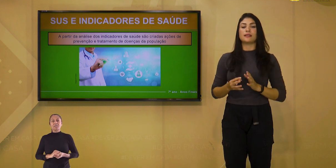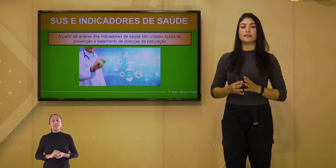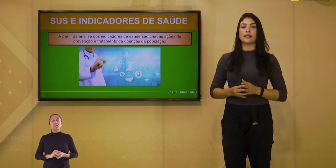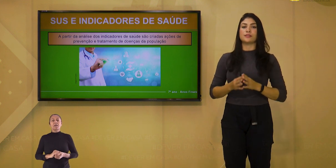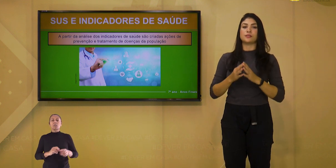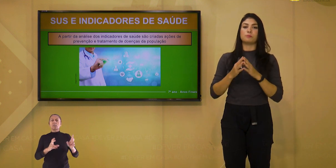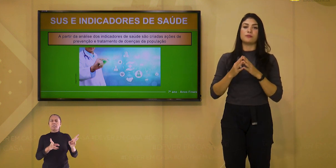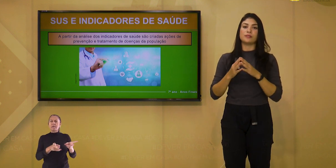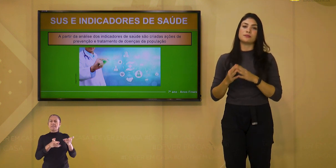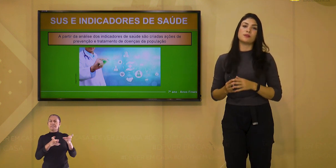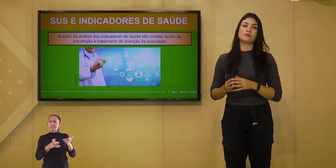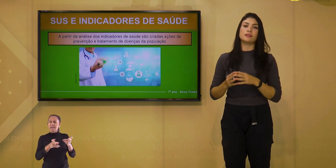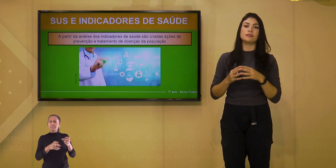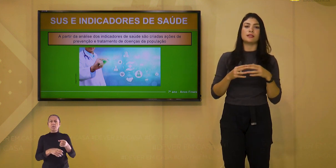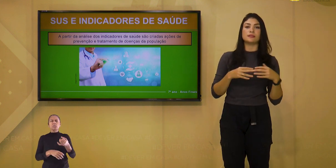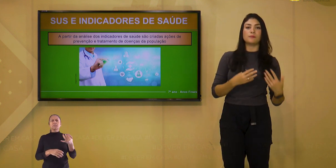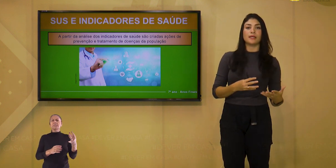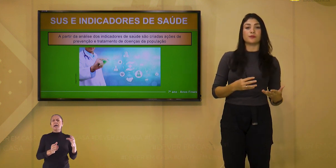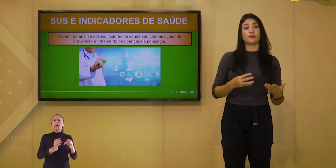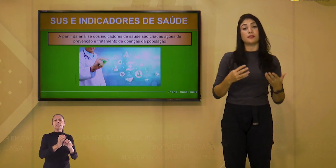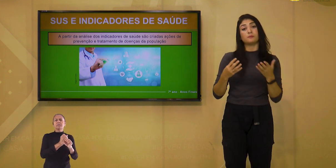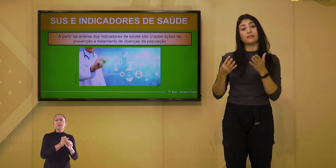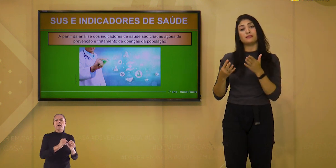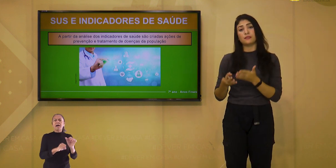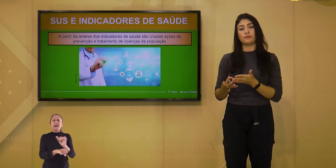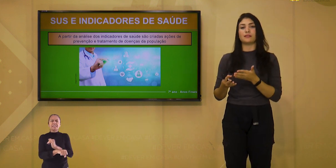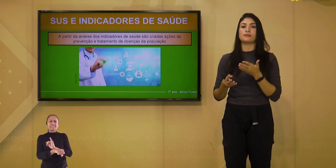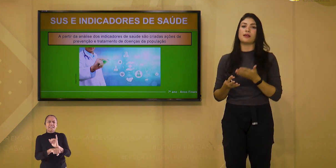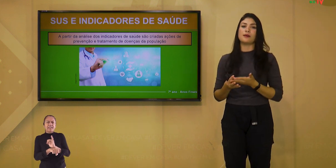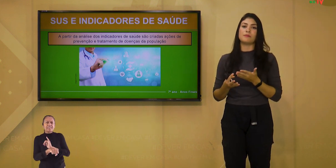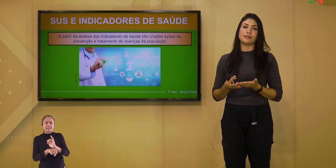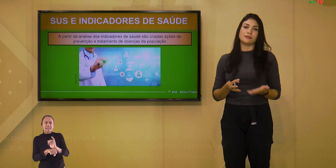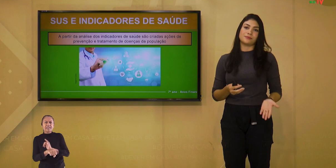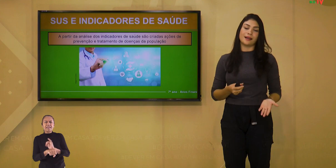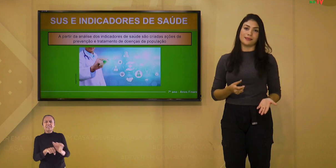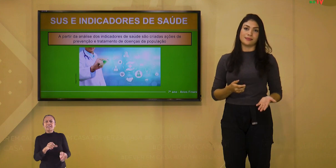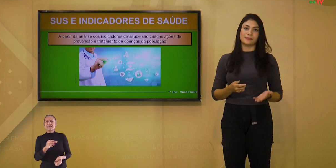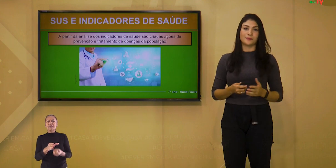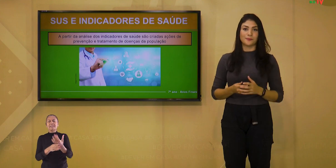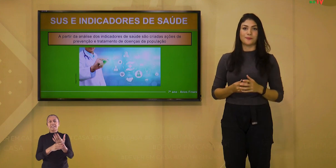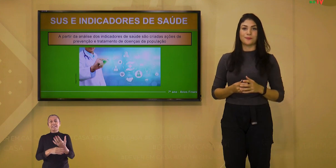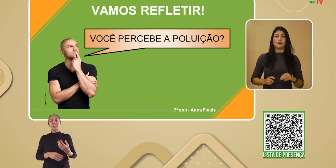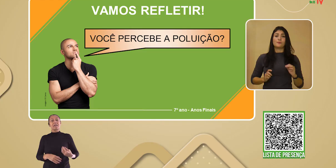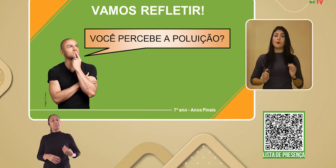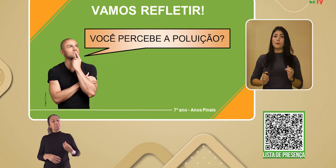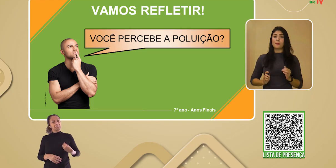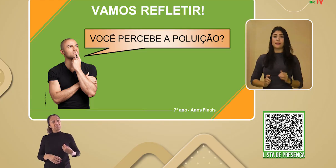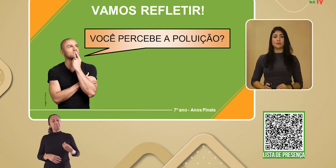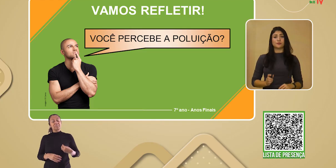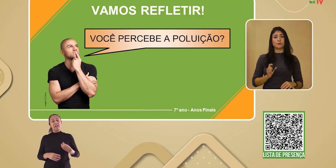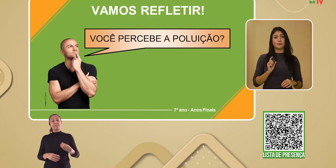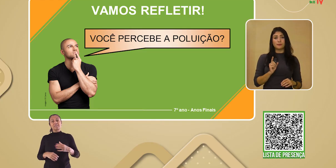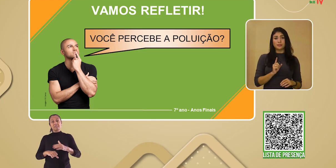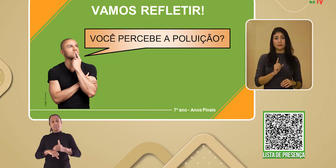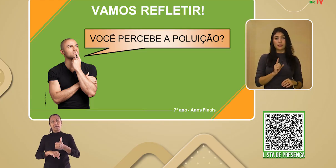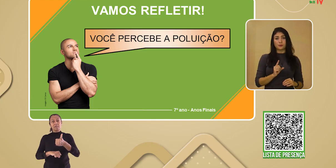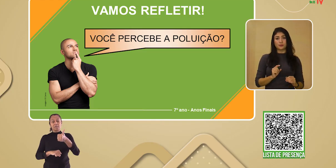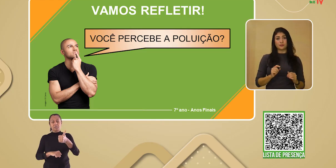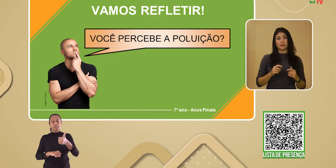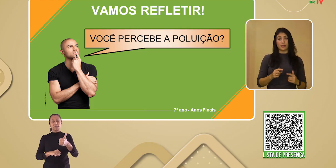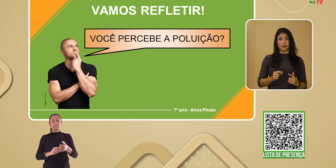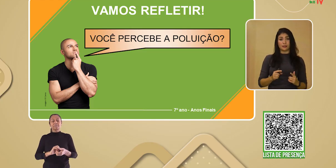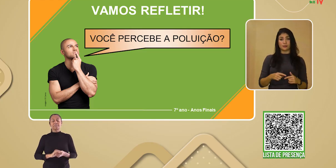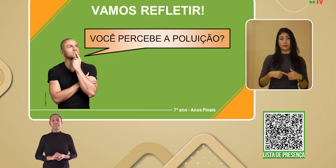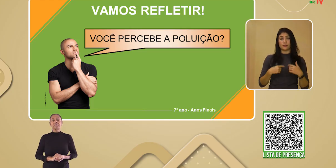estratégias de prevenção e tratamento específicas e mais eficazes. Boa parte dos problemas de